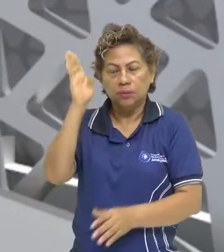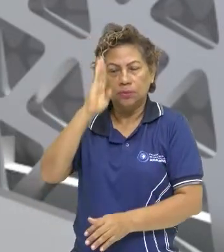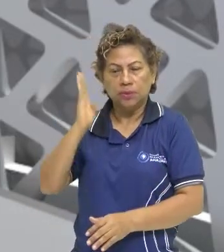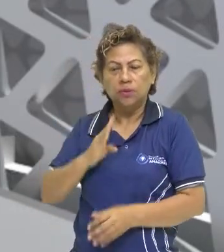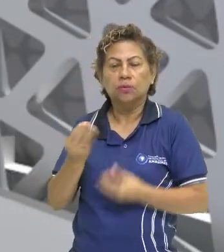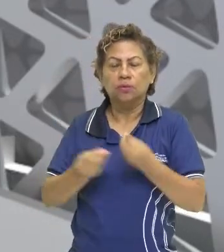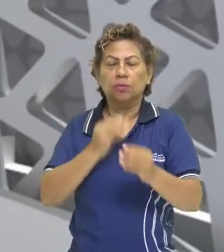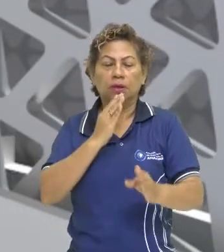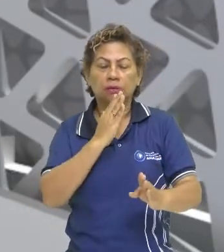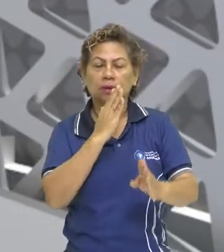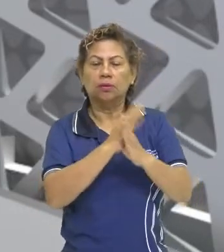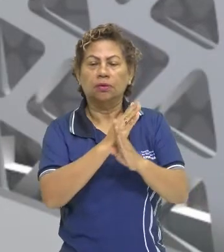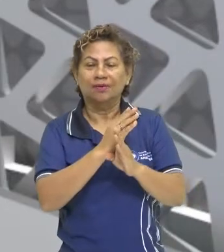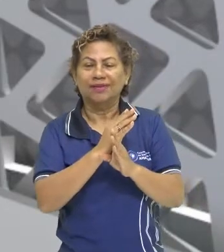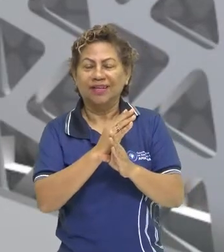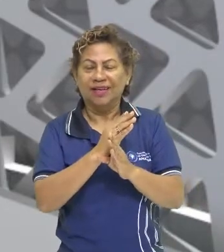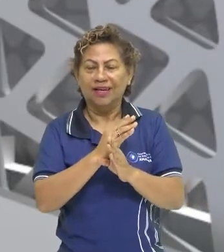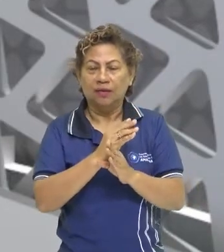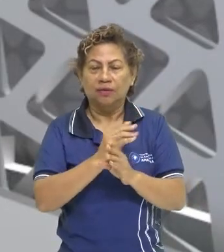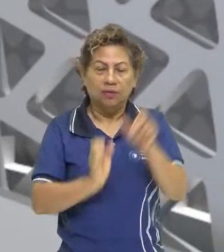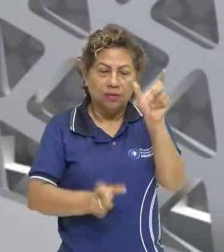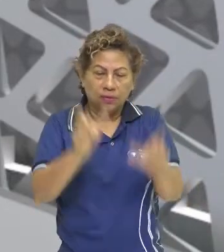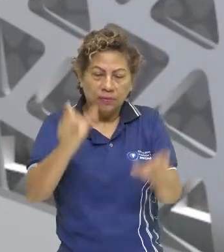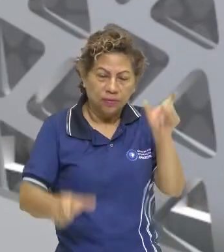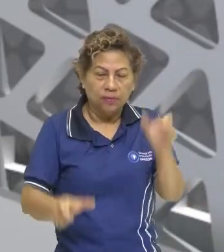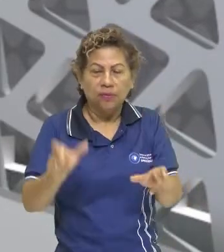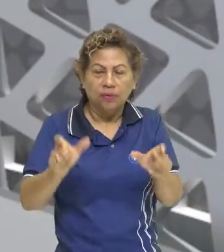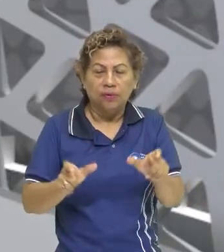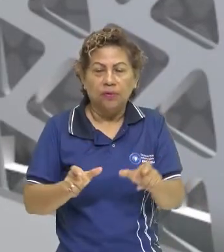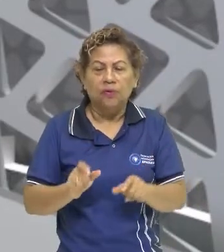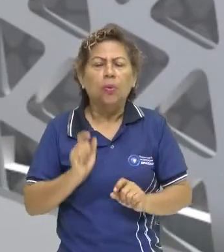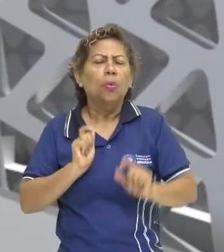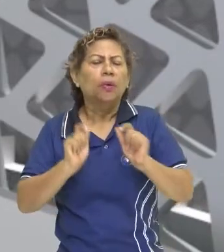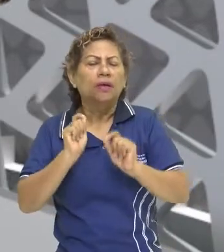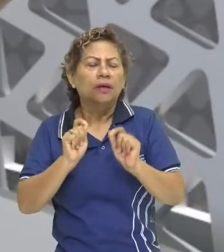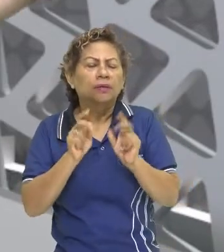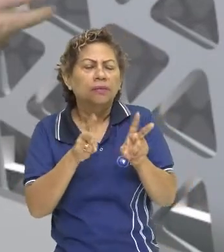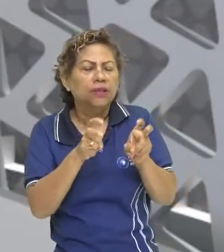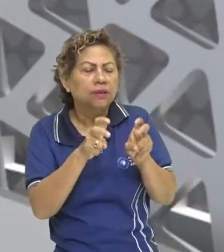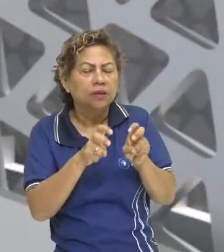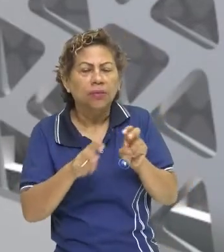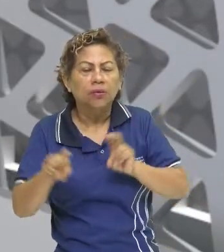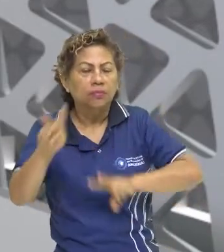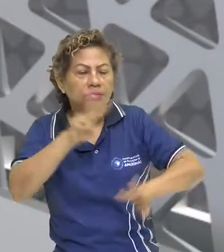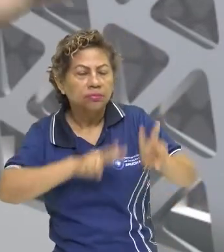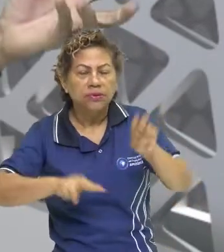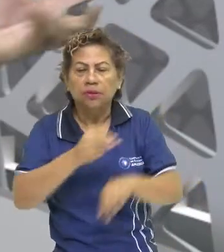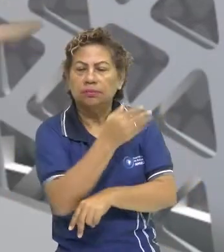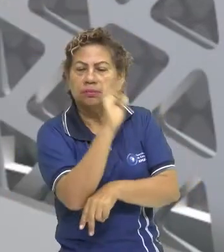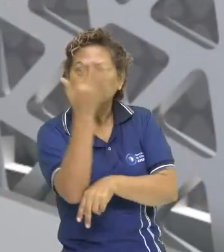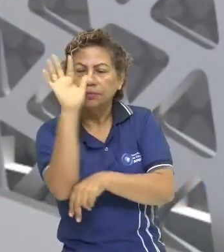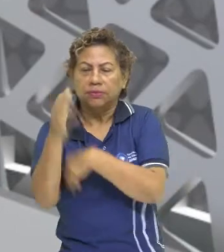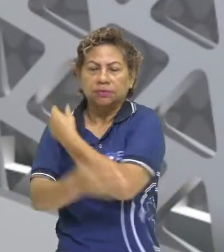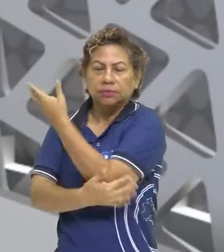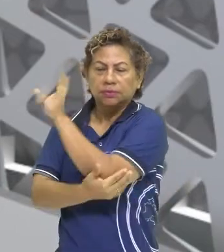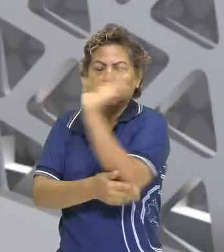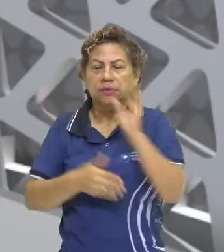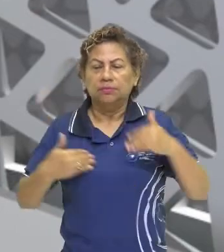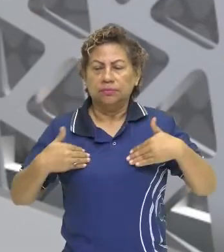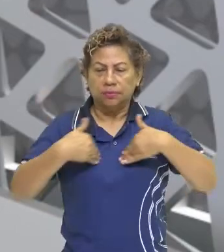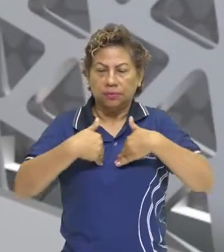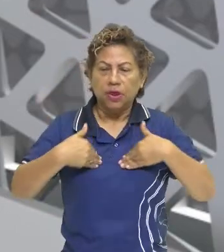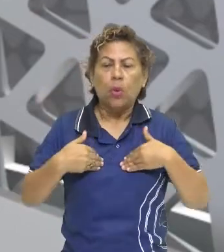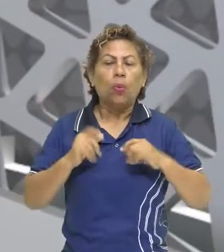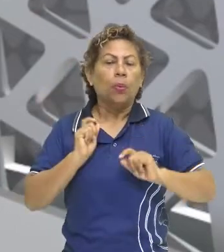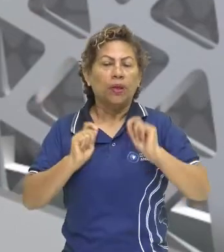encontro com os nativos, com os habitantes, o que eles viram dessa nova terra, fauna, flora, o que eles